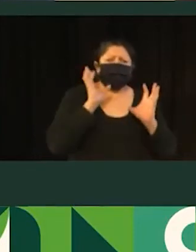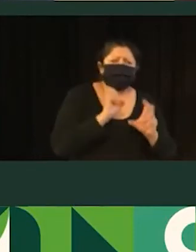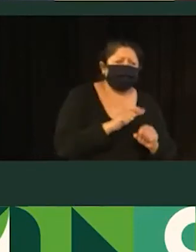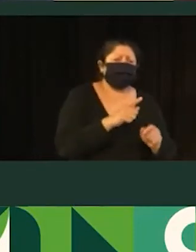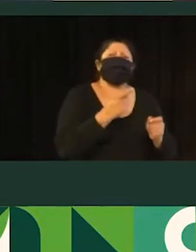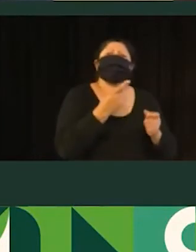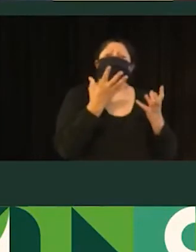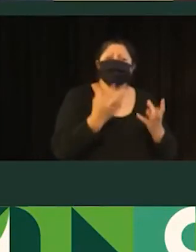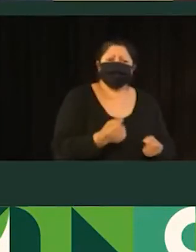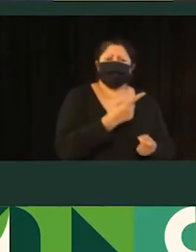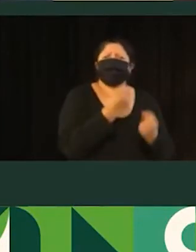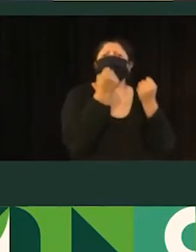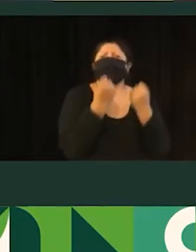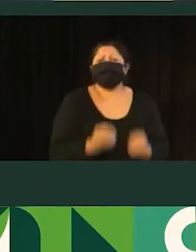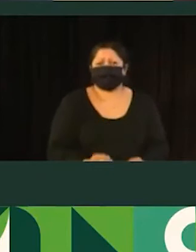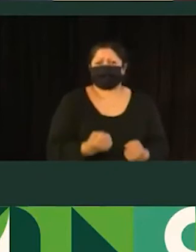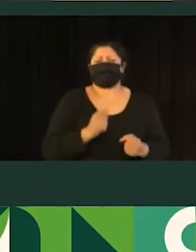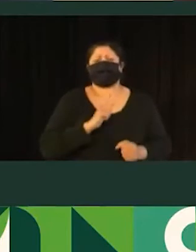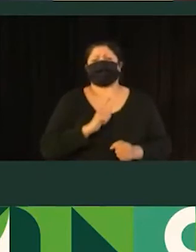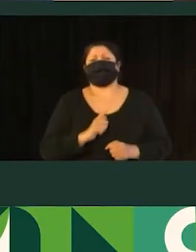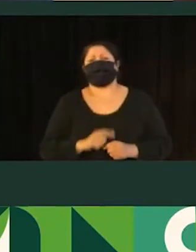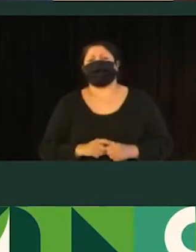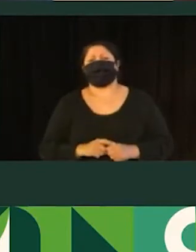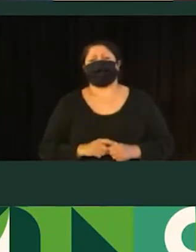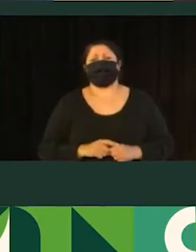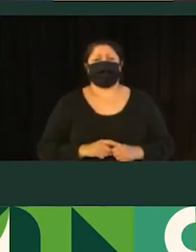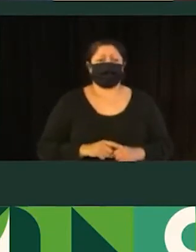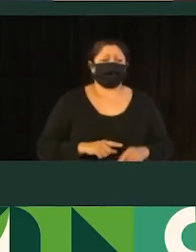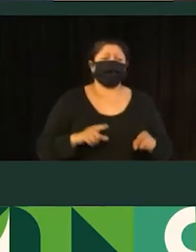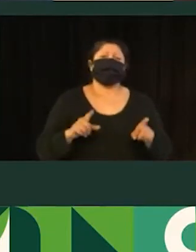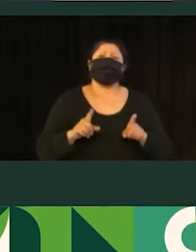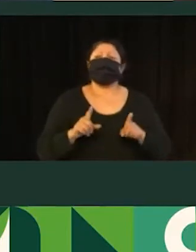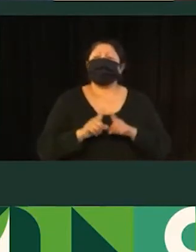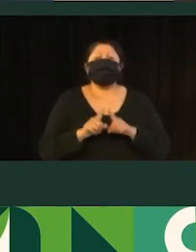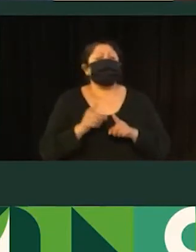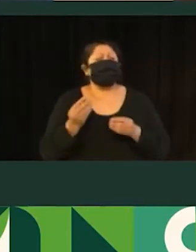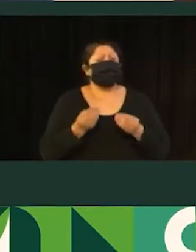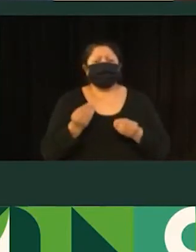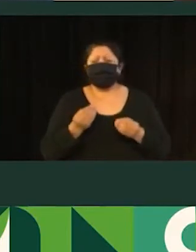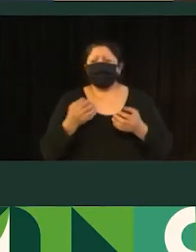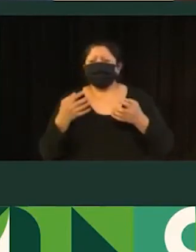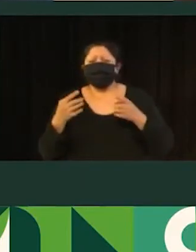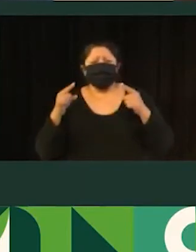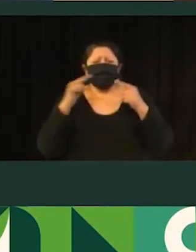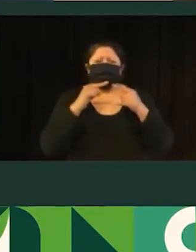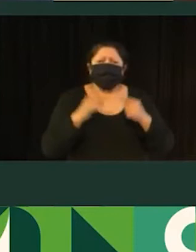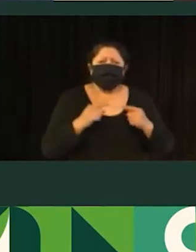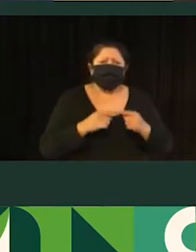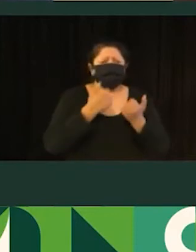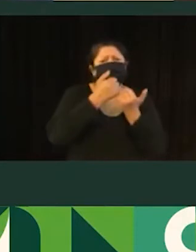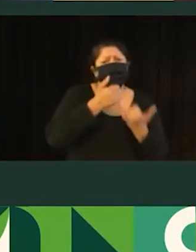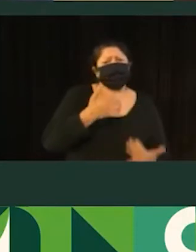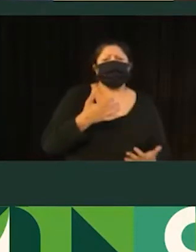essa movimentação. Assim, então, propostas diretrizes físicas e funcionais. Por físicas, a gente pode